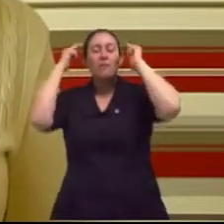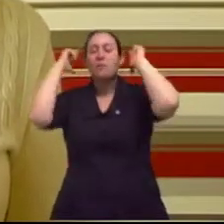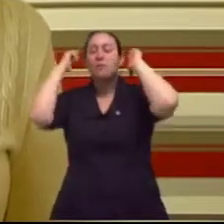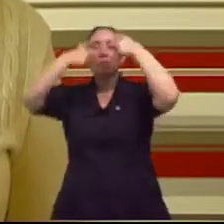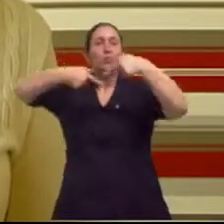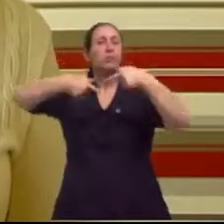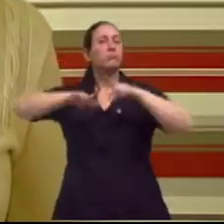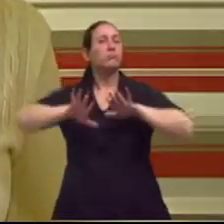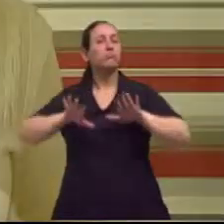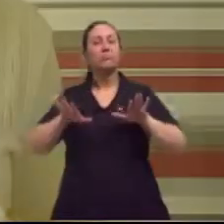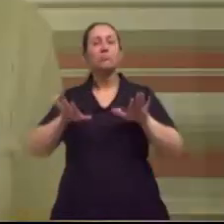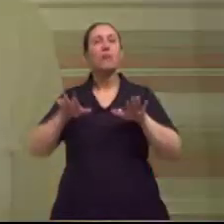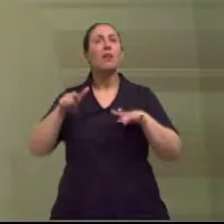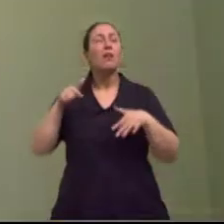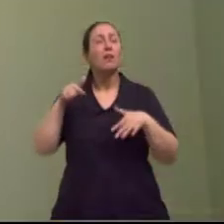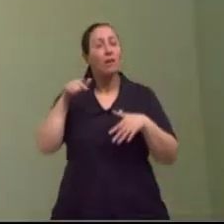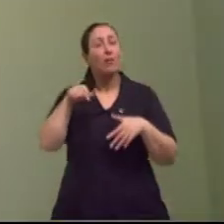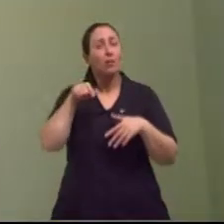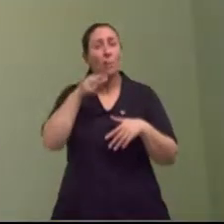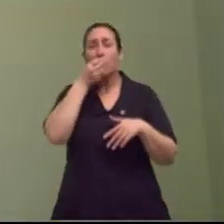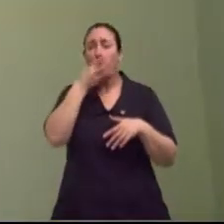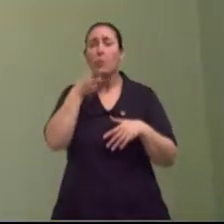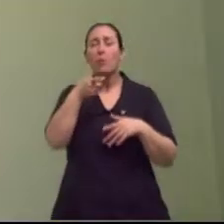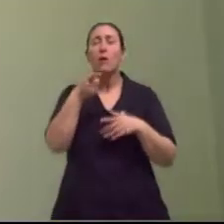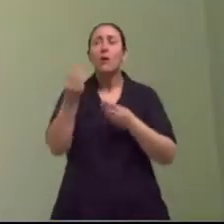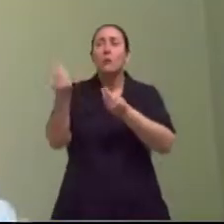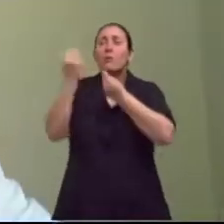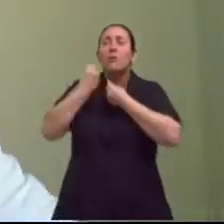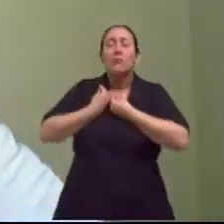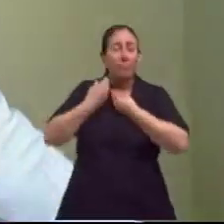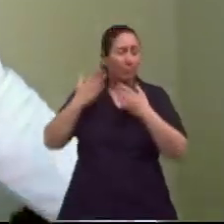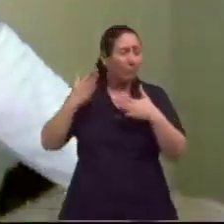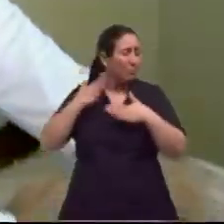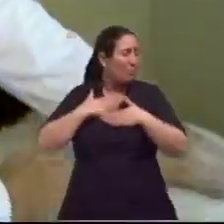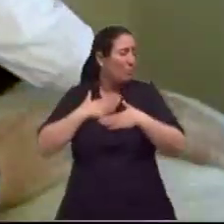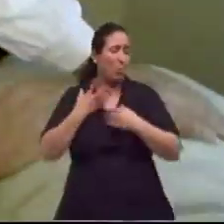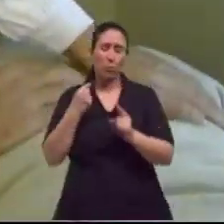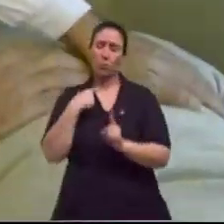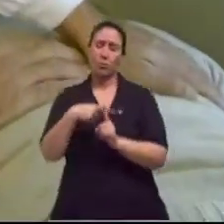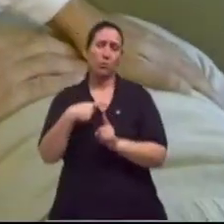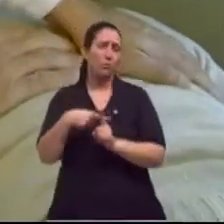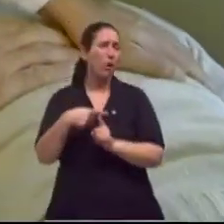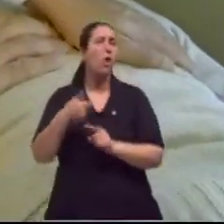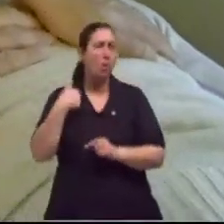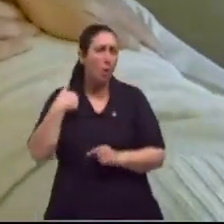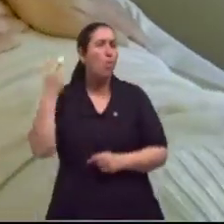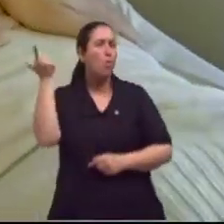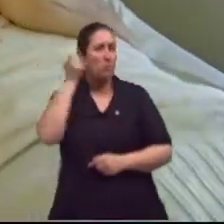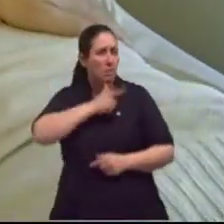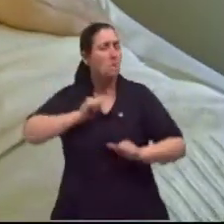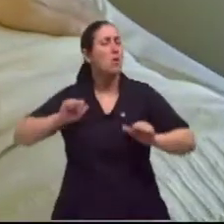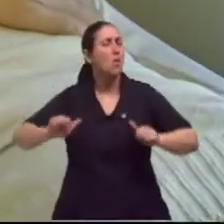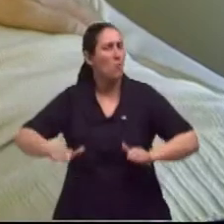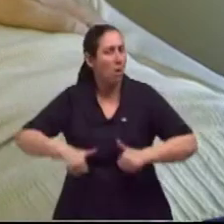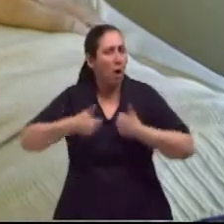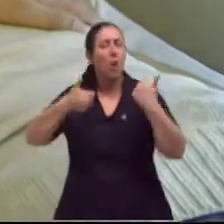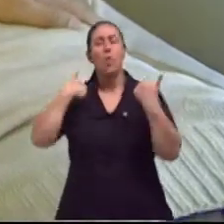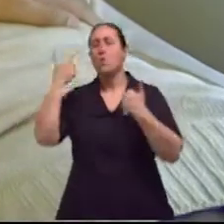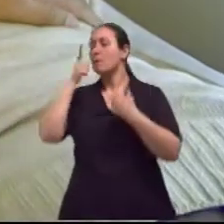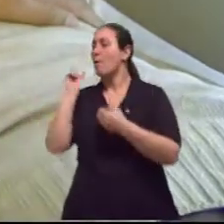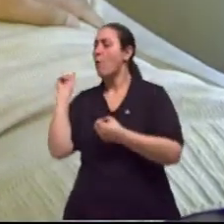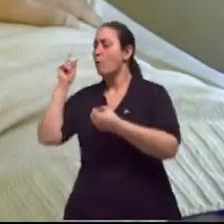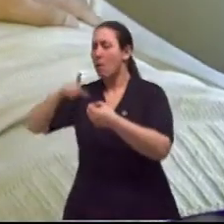isso acaba trazendo esse benefício, né, eu sinto que, para mim, foi muito positivo, tanto que eu consegui, assim, retomar a minha vida